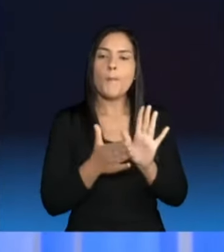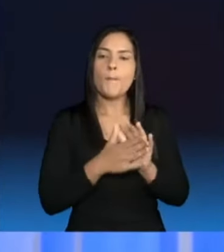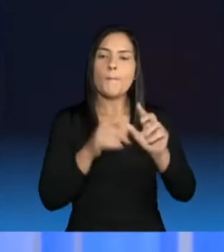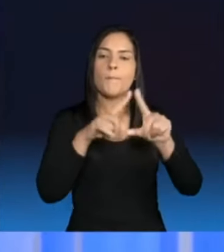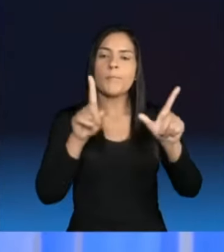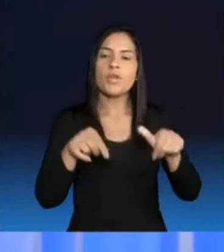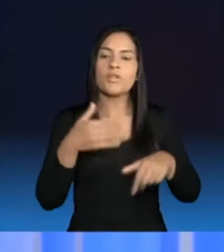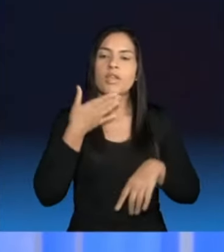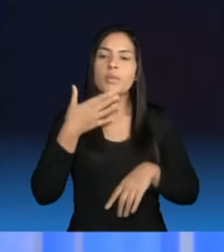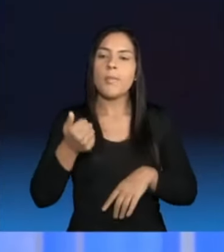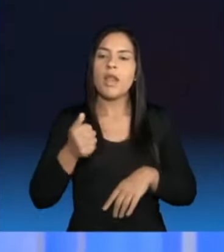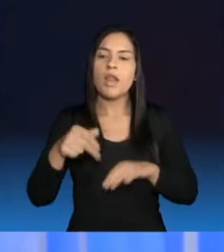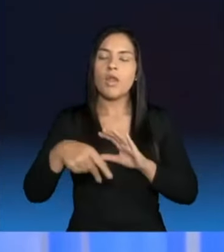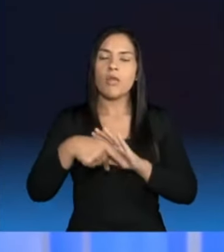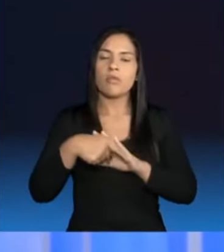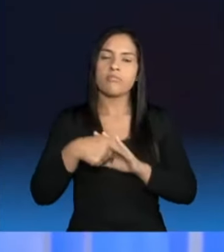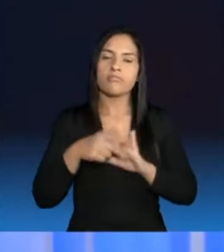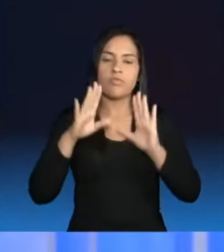exequível. A resposta não foi respondida.